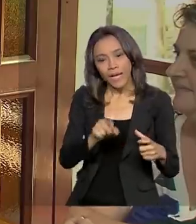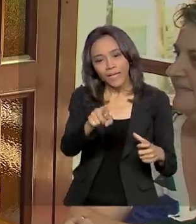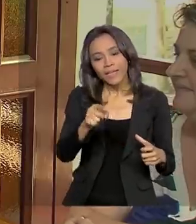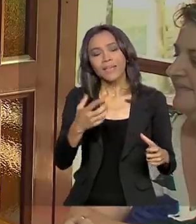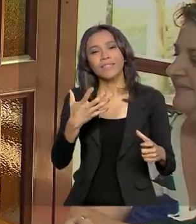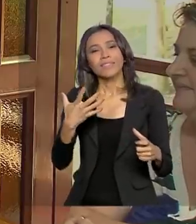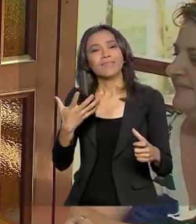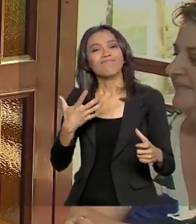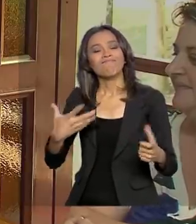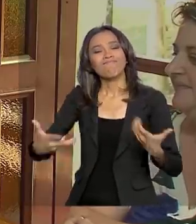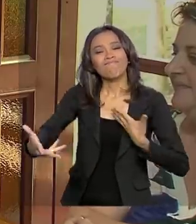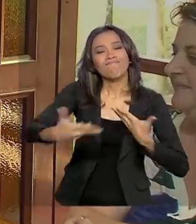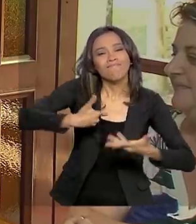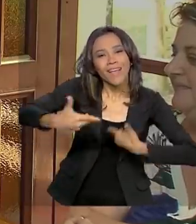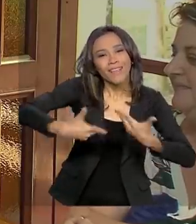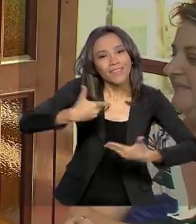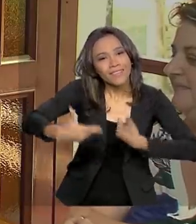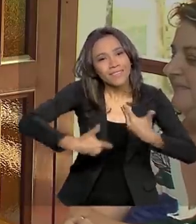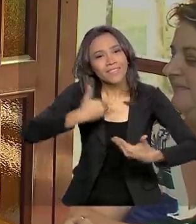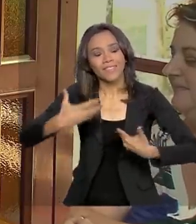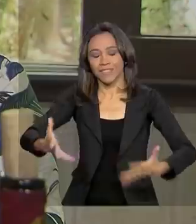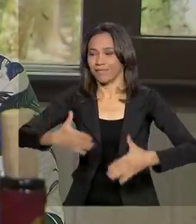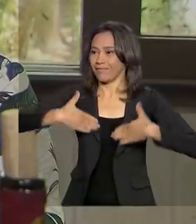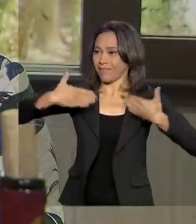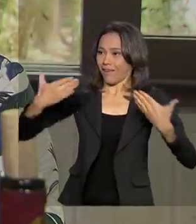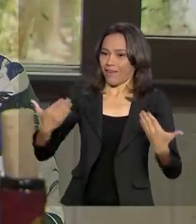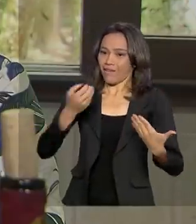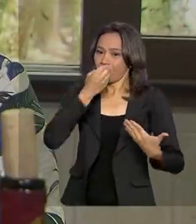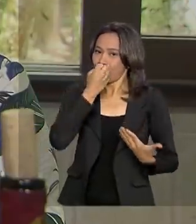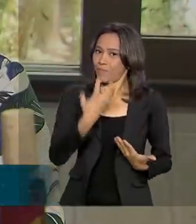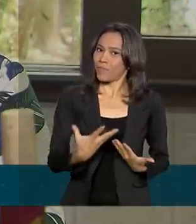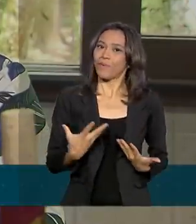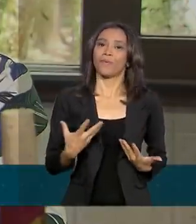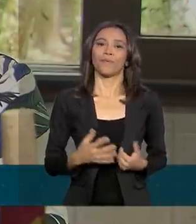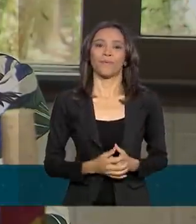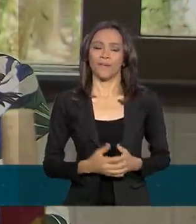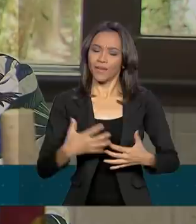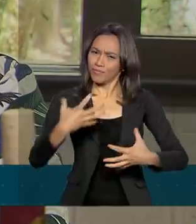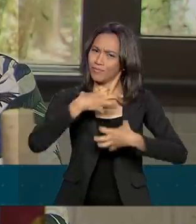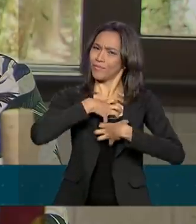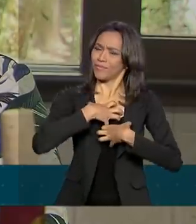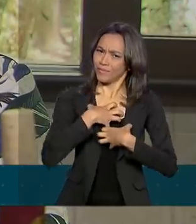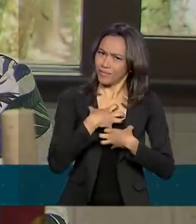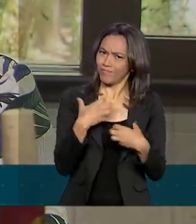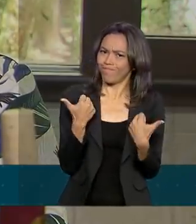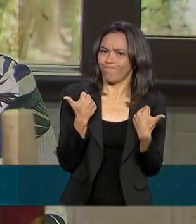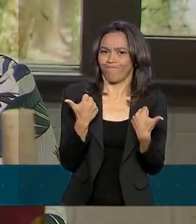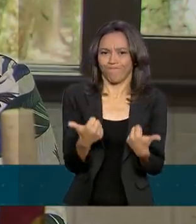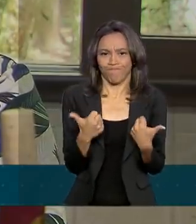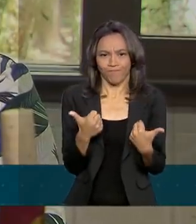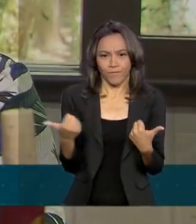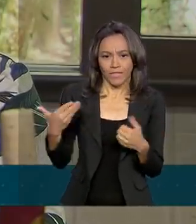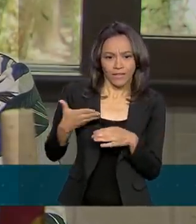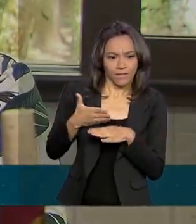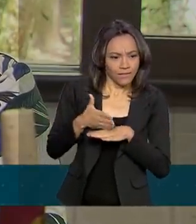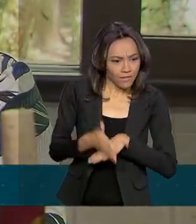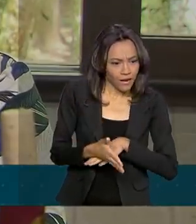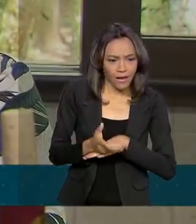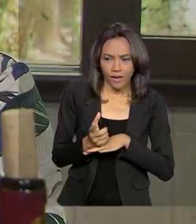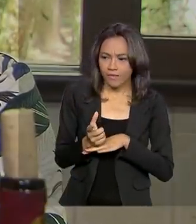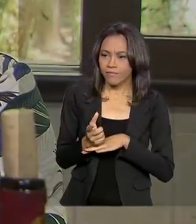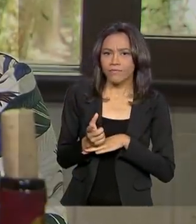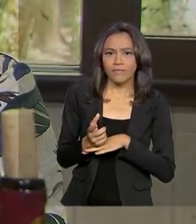recebido nas vinícolas foi uma agradável surpresa. Foi muito gratificante, né? Você entrar dentro, porque você